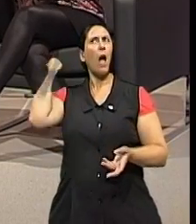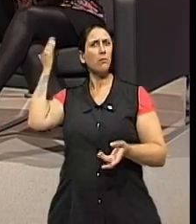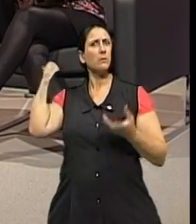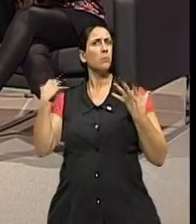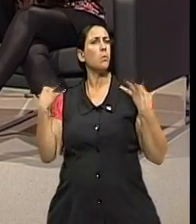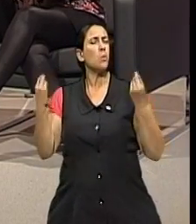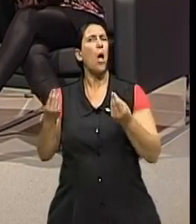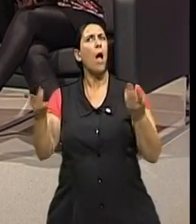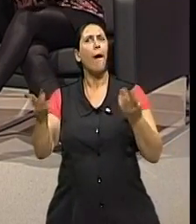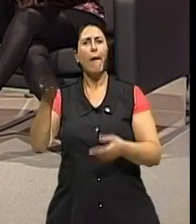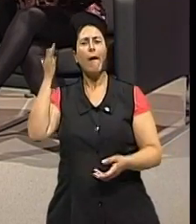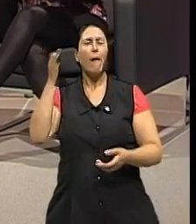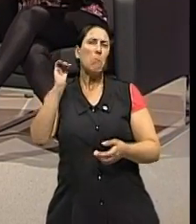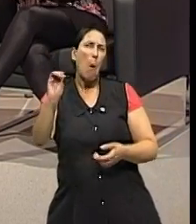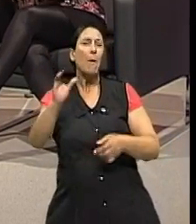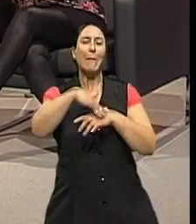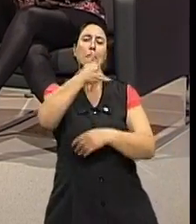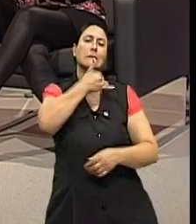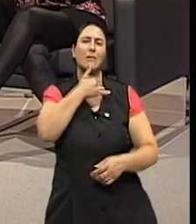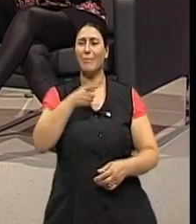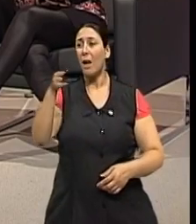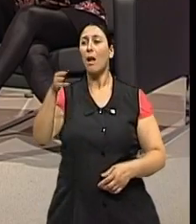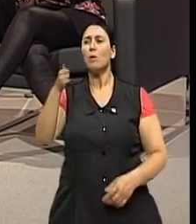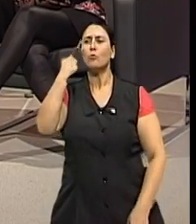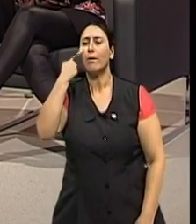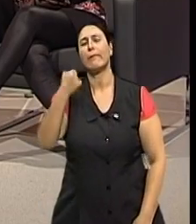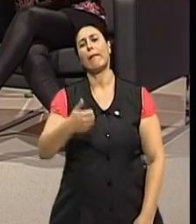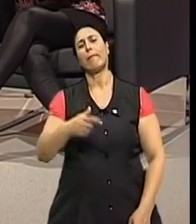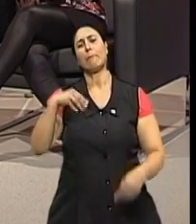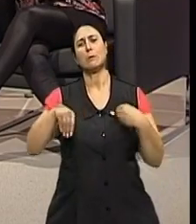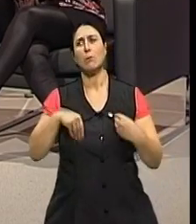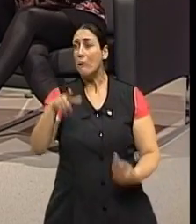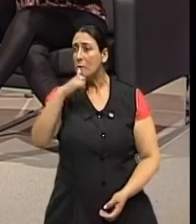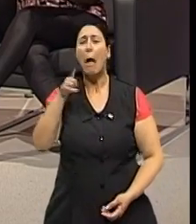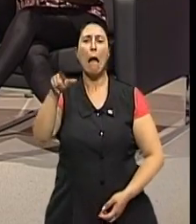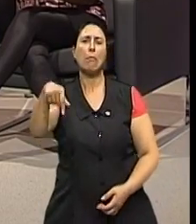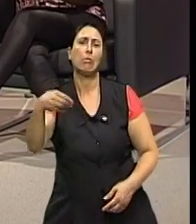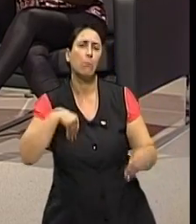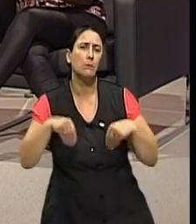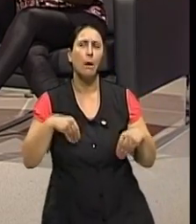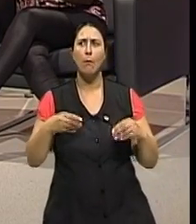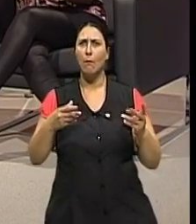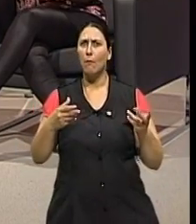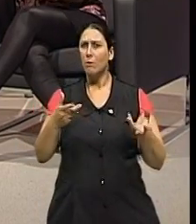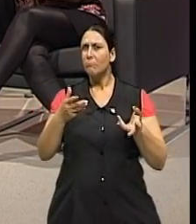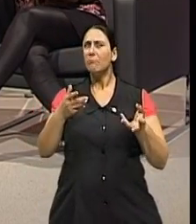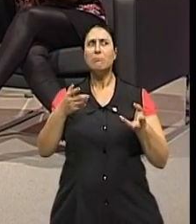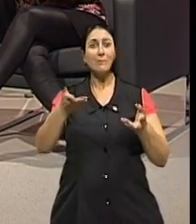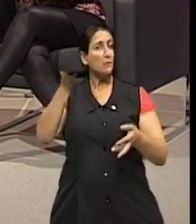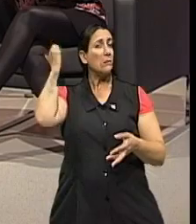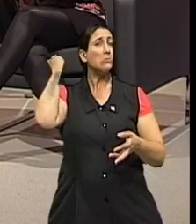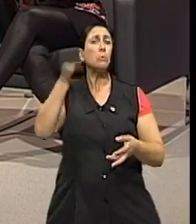Mas tudo era depressão. Ficou triste a depressão, está chorando a depressão. Sim. Comumente as pessoas falavam isso. Isso